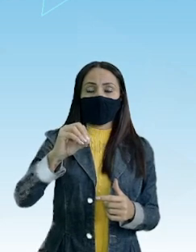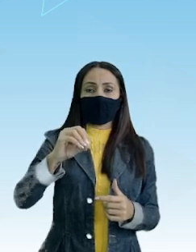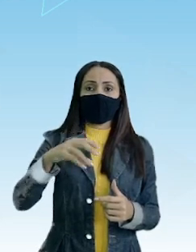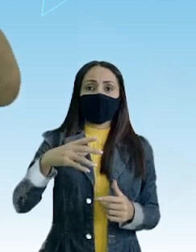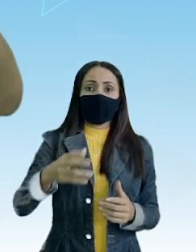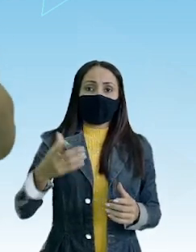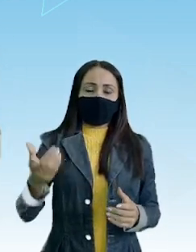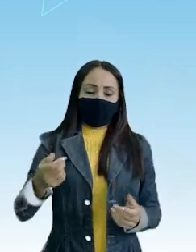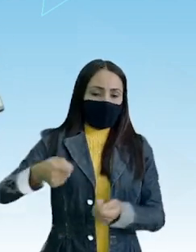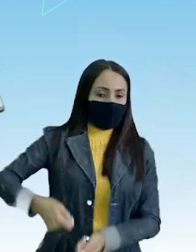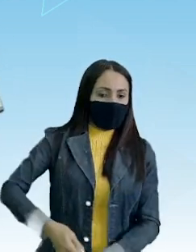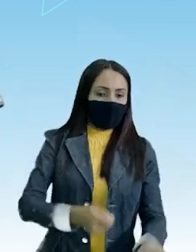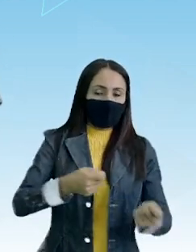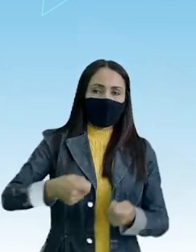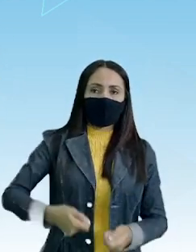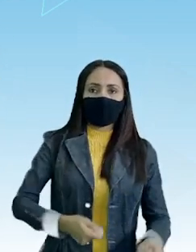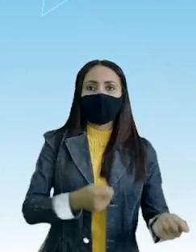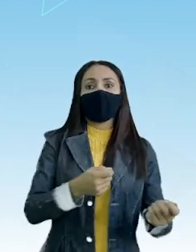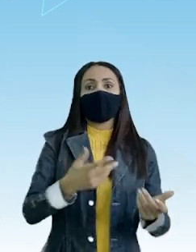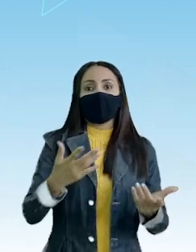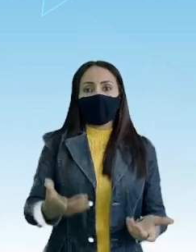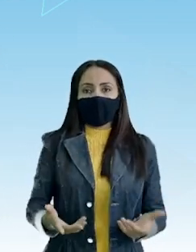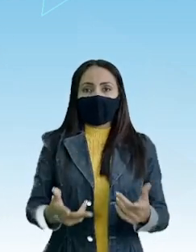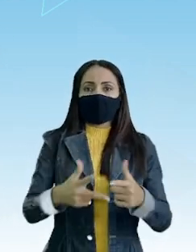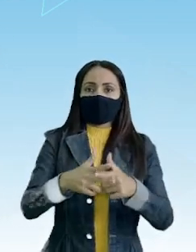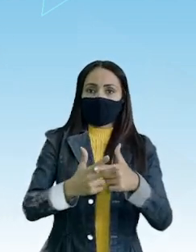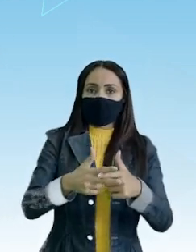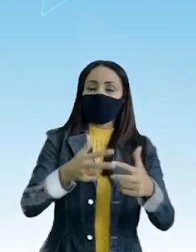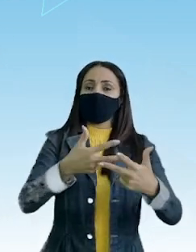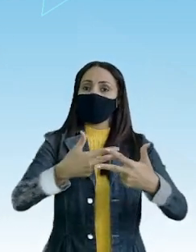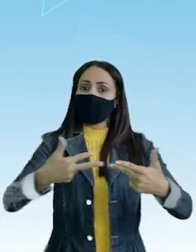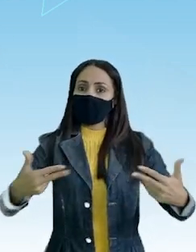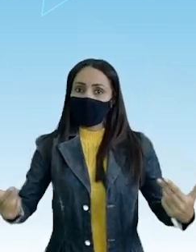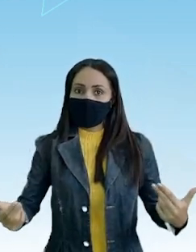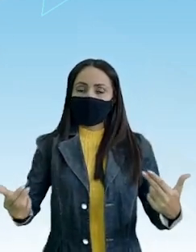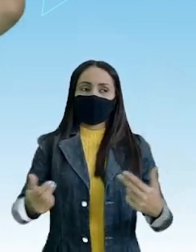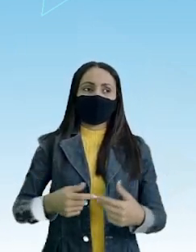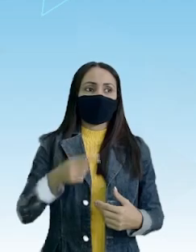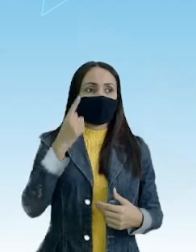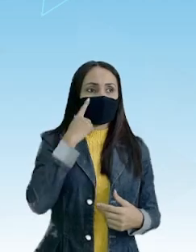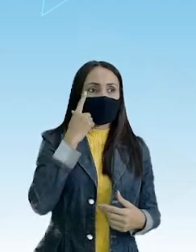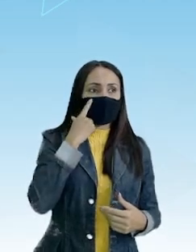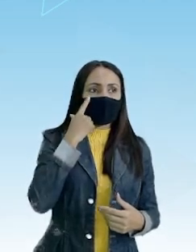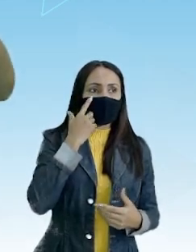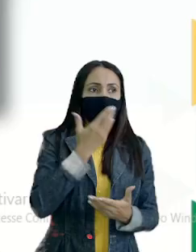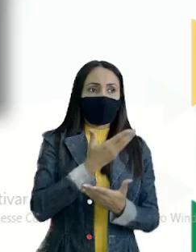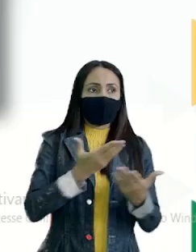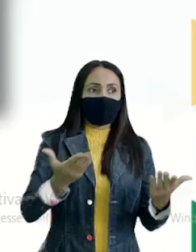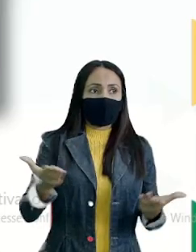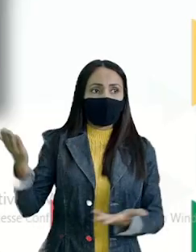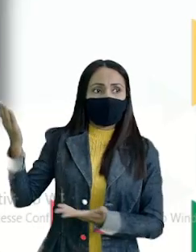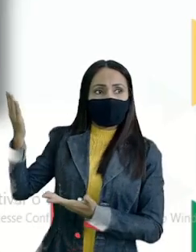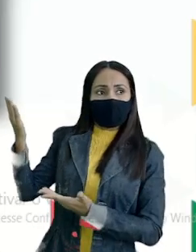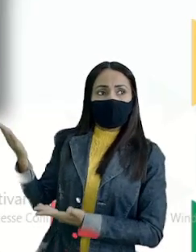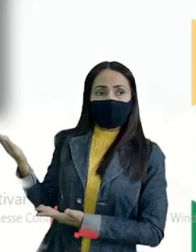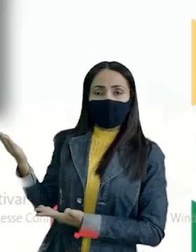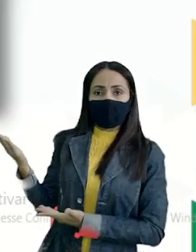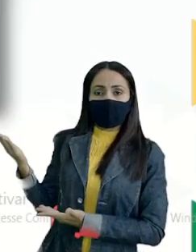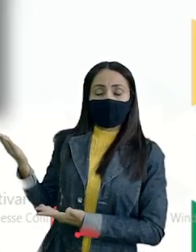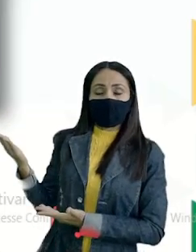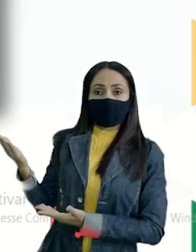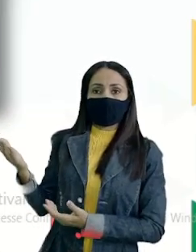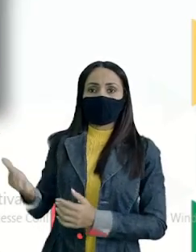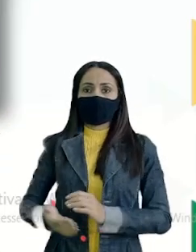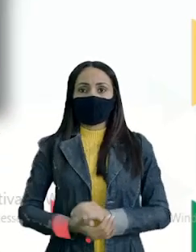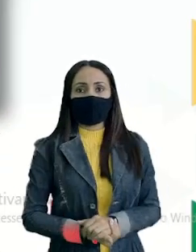São hipônimos De ferramentas Então na tela Nós temos aí Hipônimo Vai